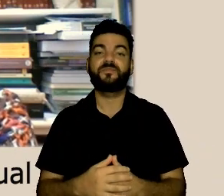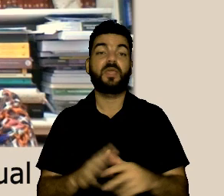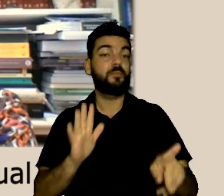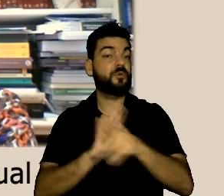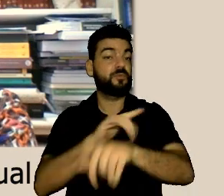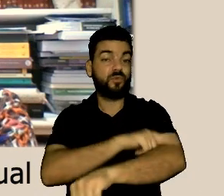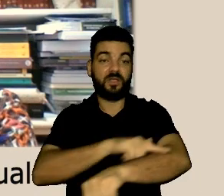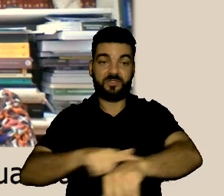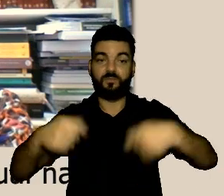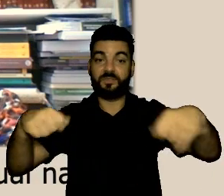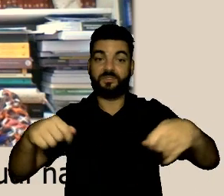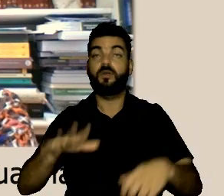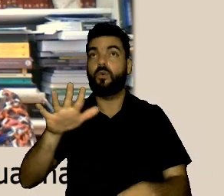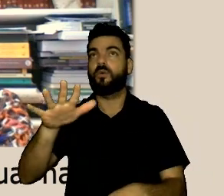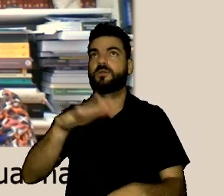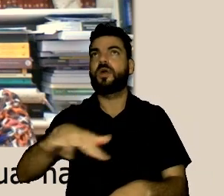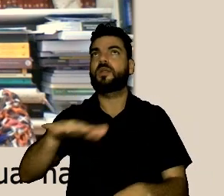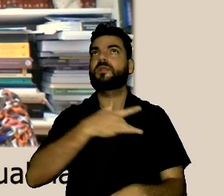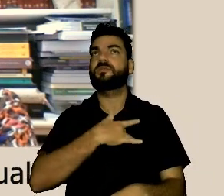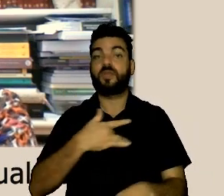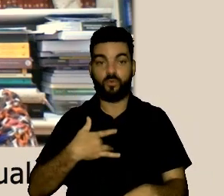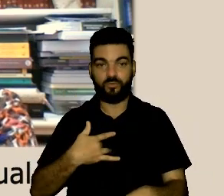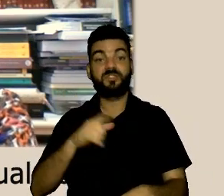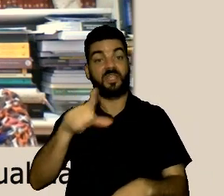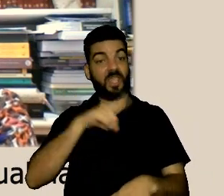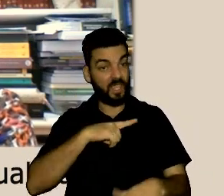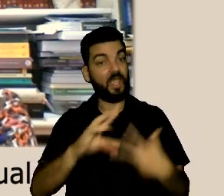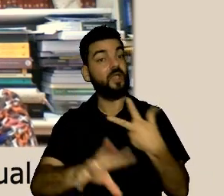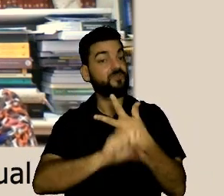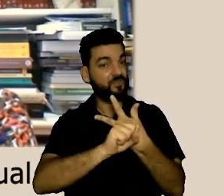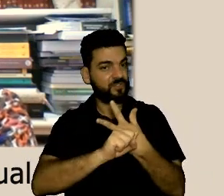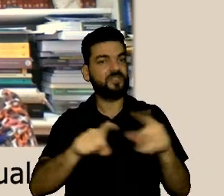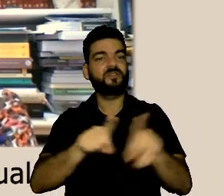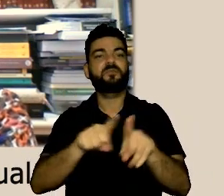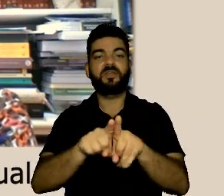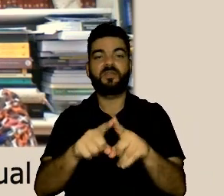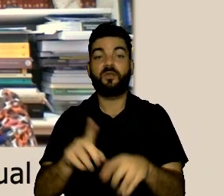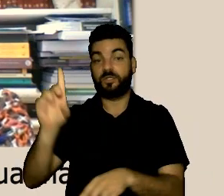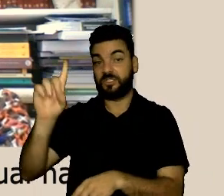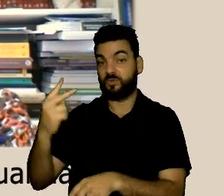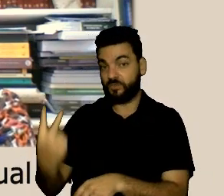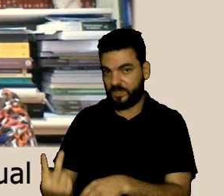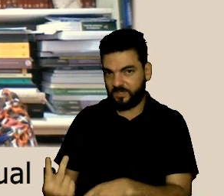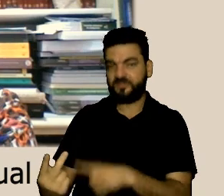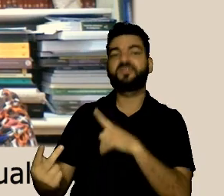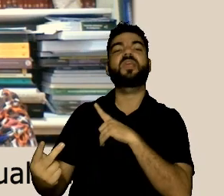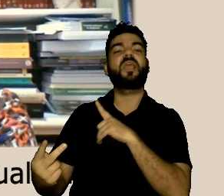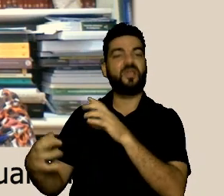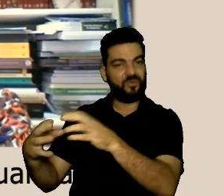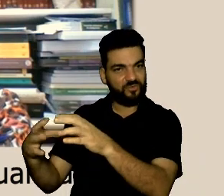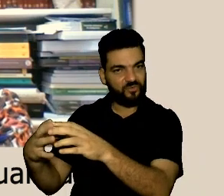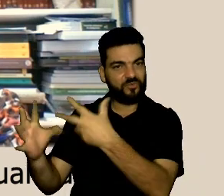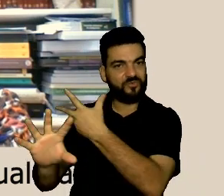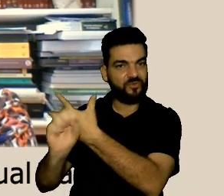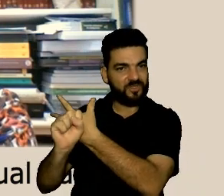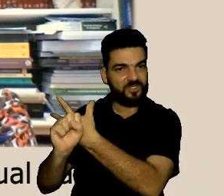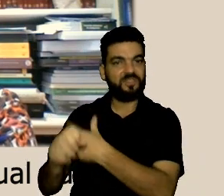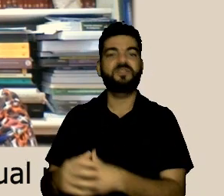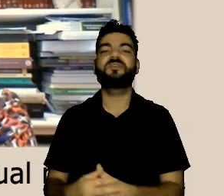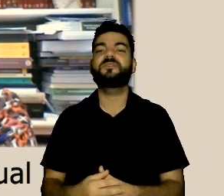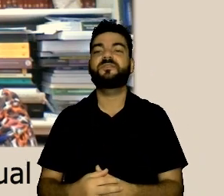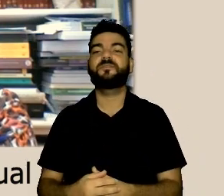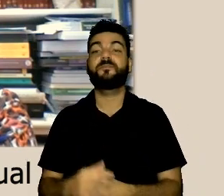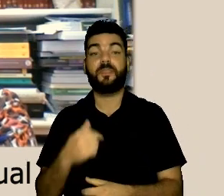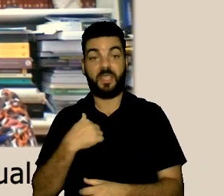de respeito ao outro na área da saúde temos uma ouvidoria setorial como nós